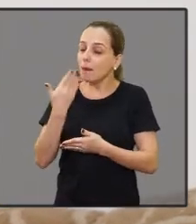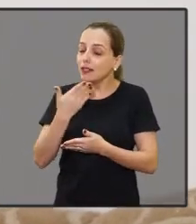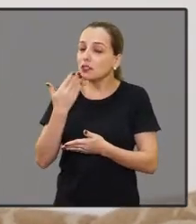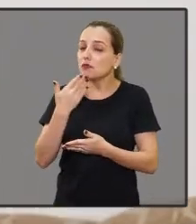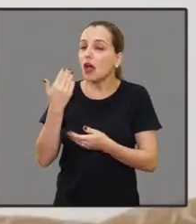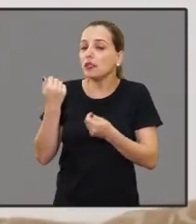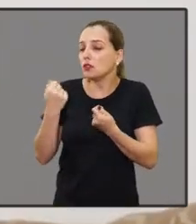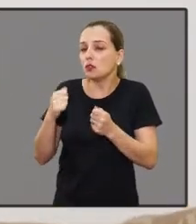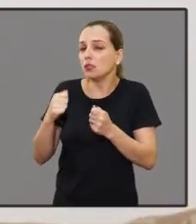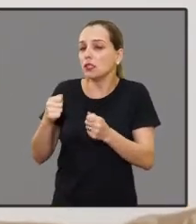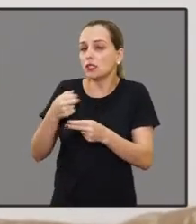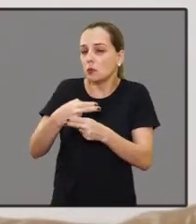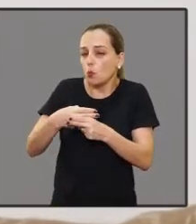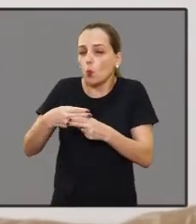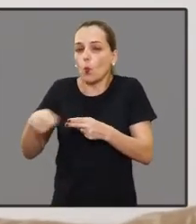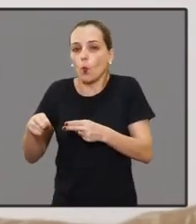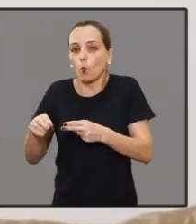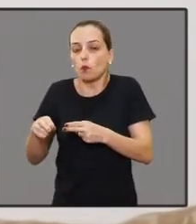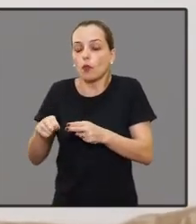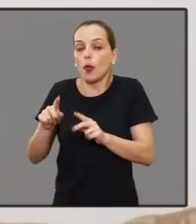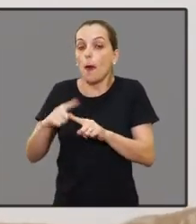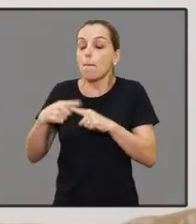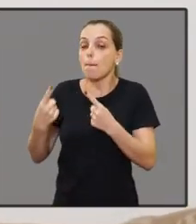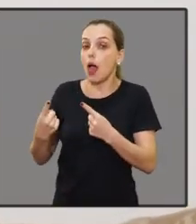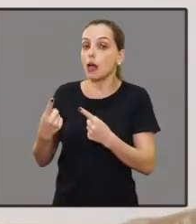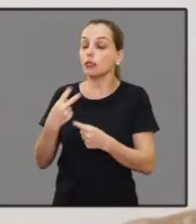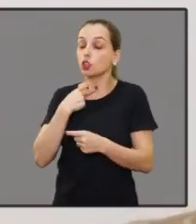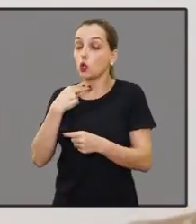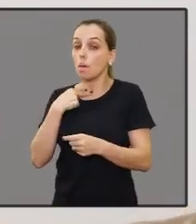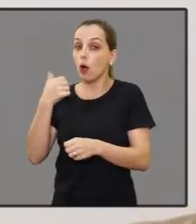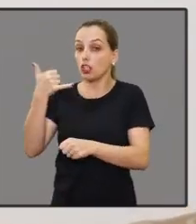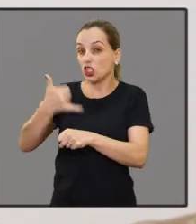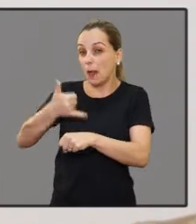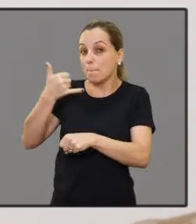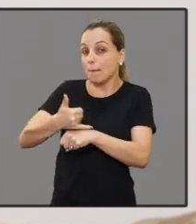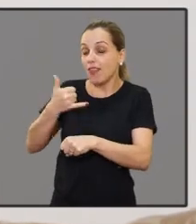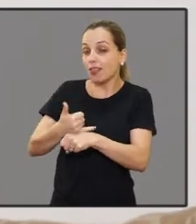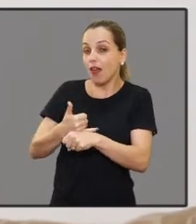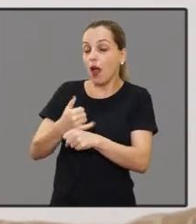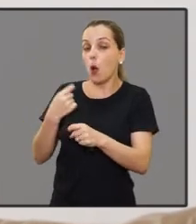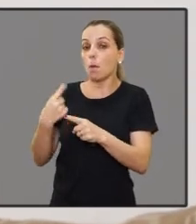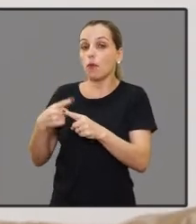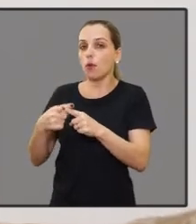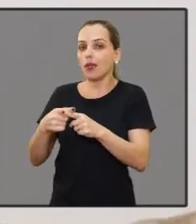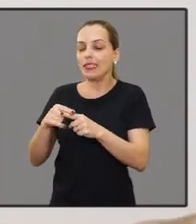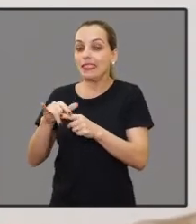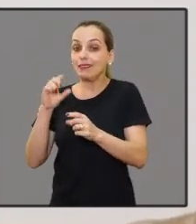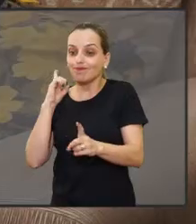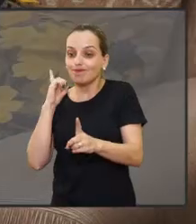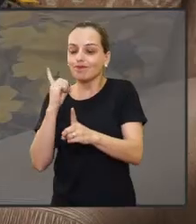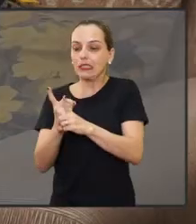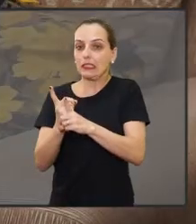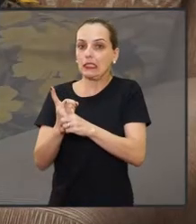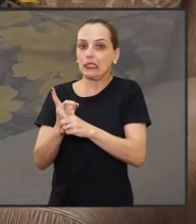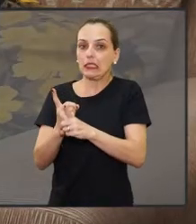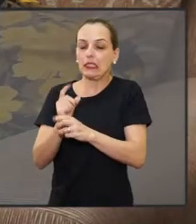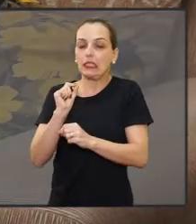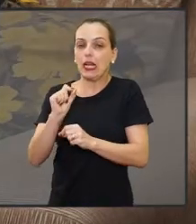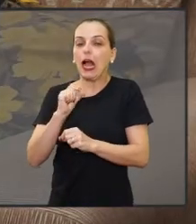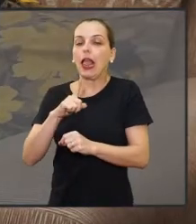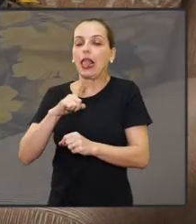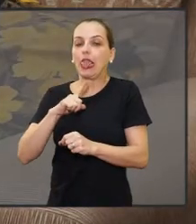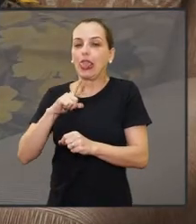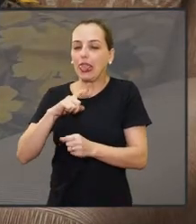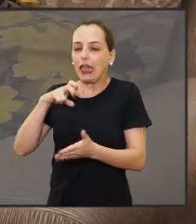complicada. Lá não precisa tirar roupa nem nada, mas também não pode entrar com nenhum metal, porque se apitar no raio-x